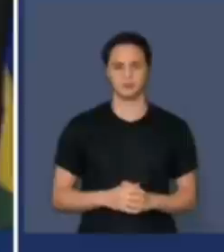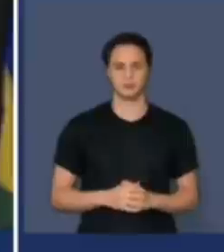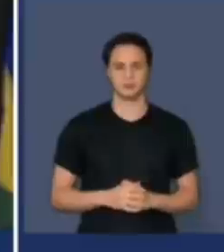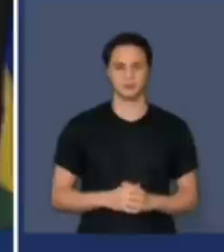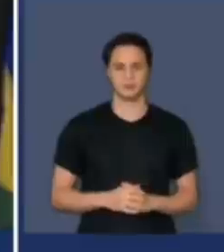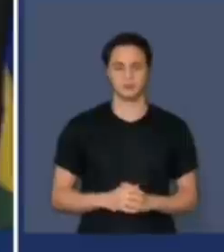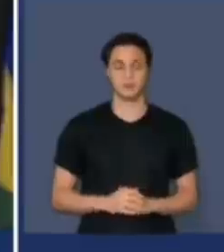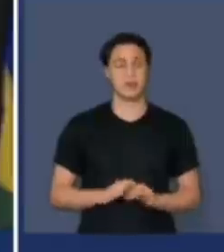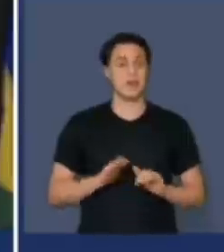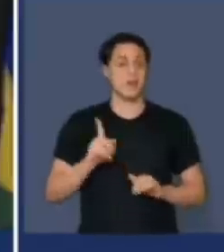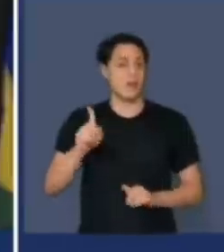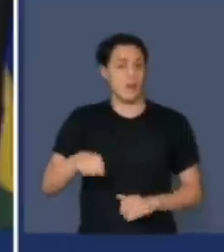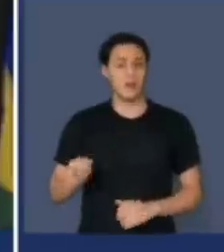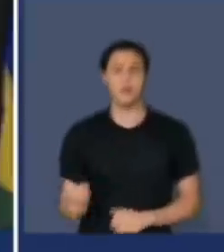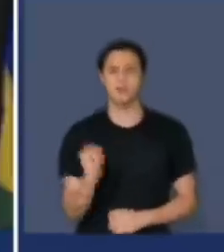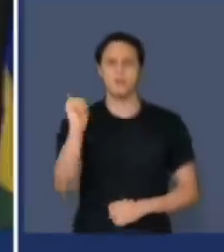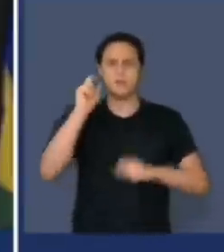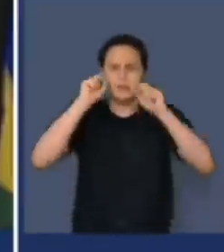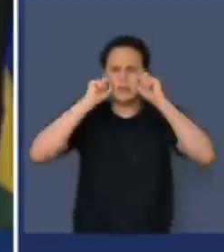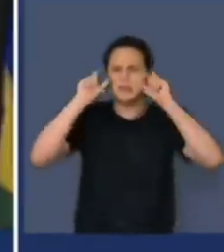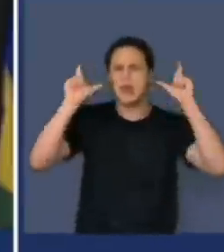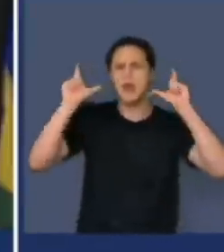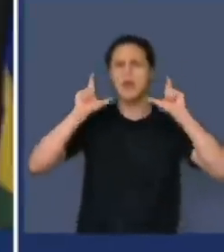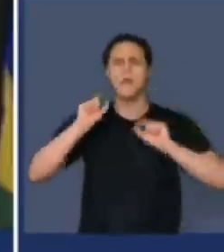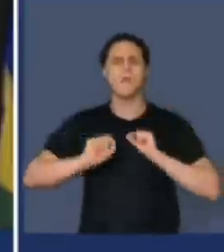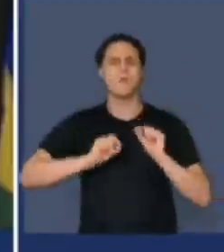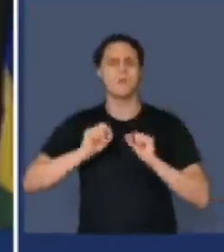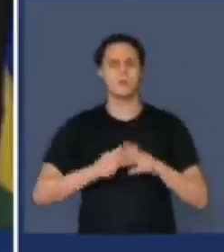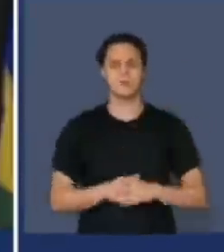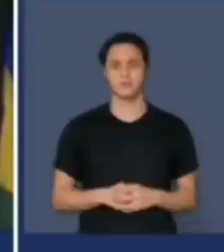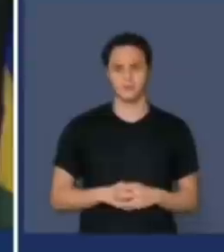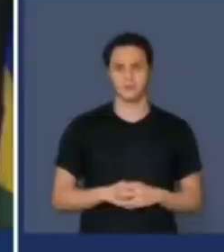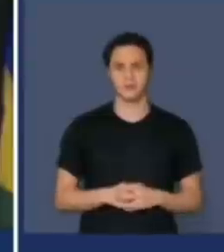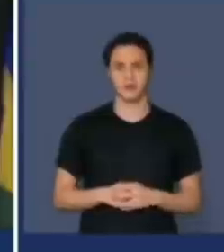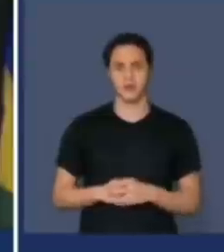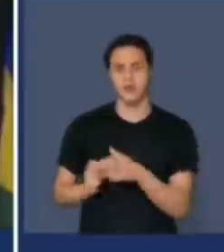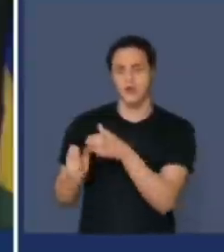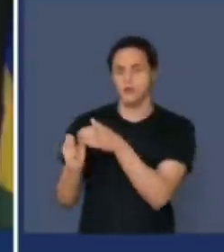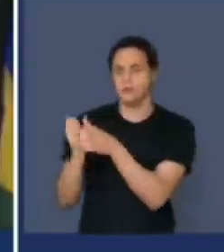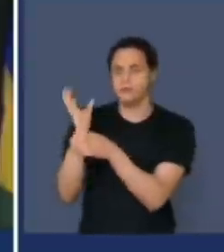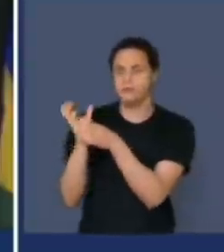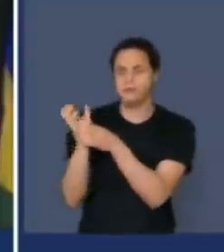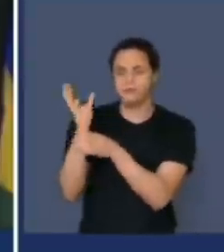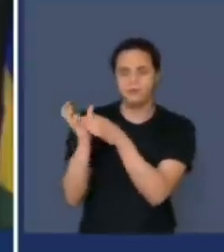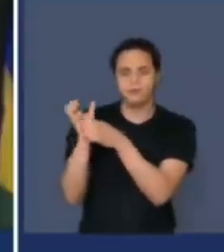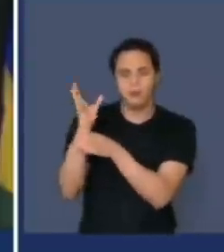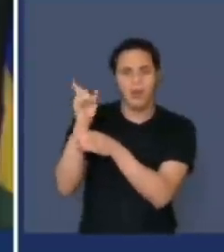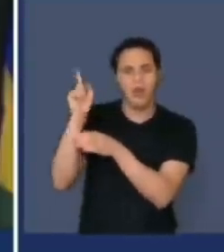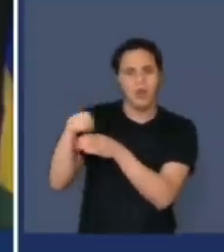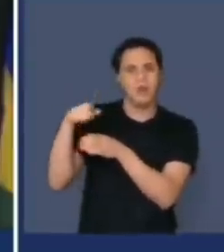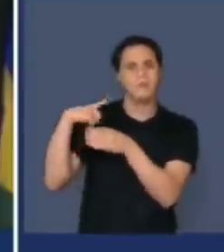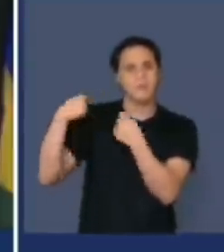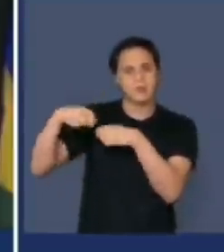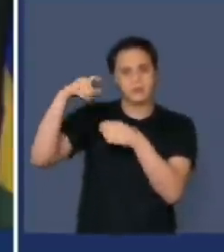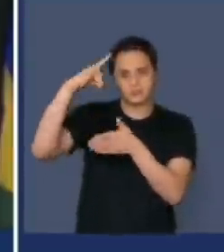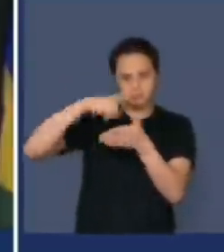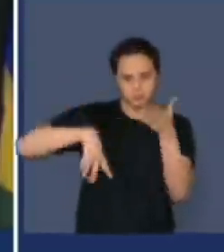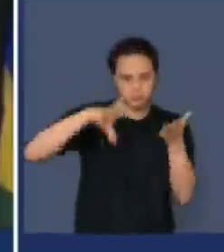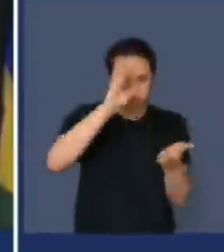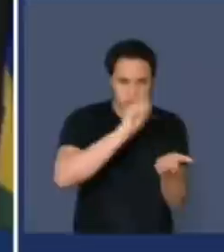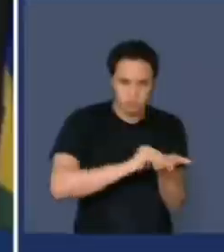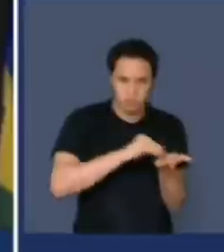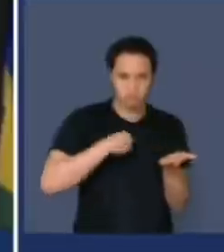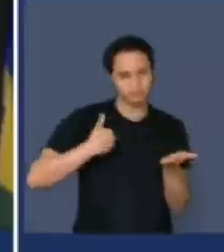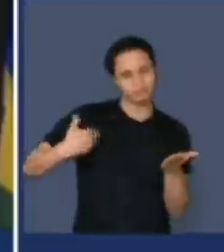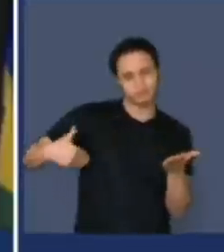Importante destacar que essas emissões vão ser inventariadas durante o período que